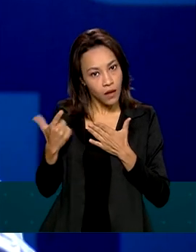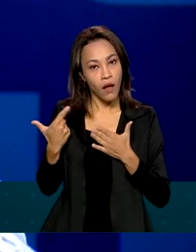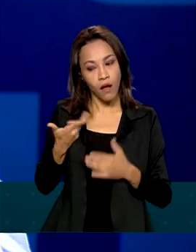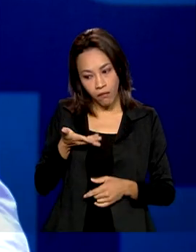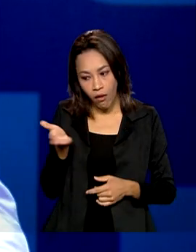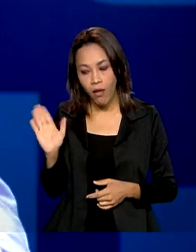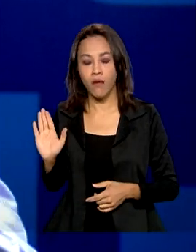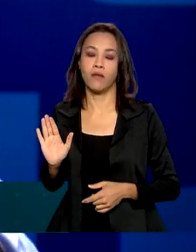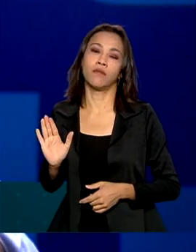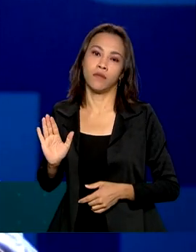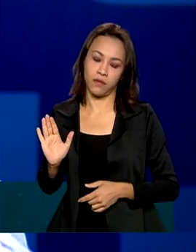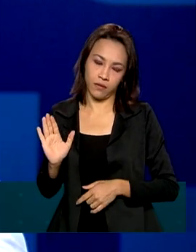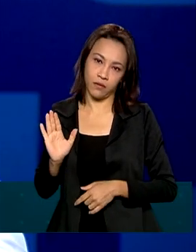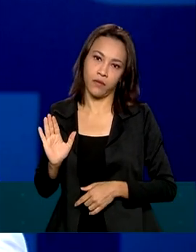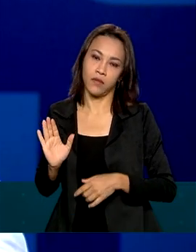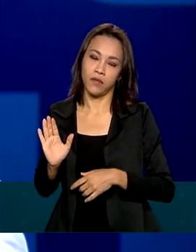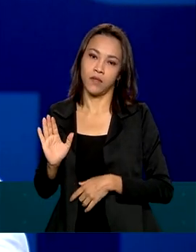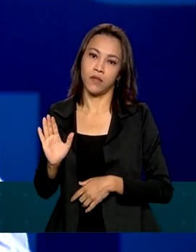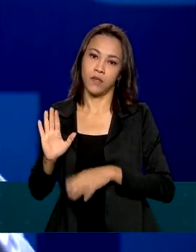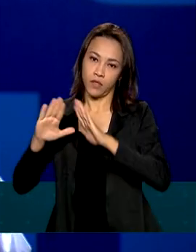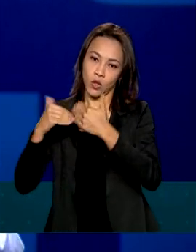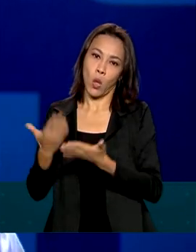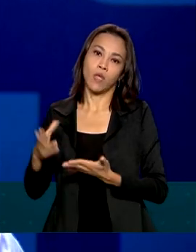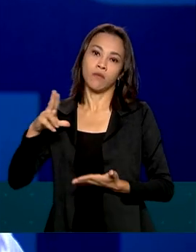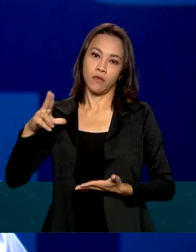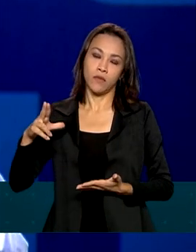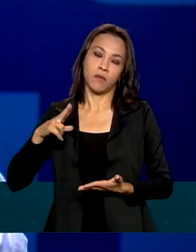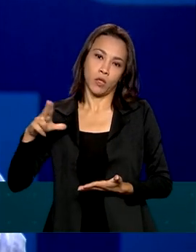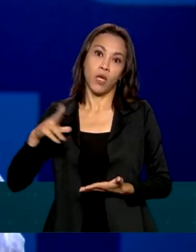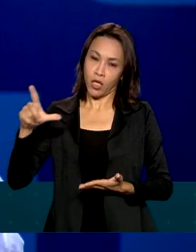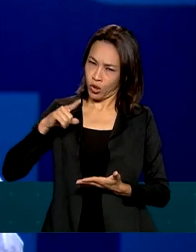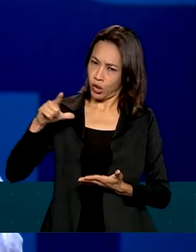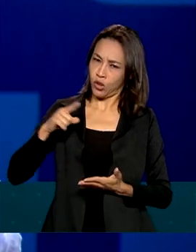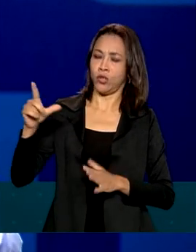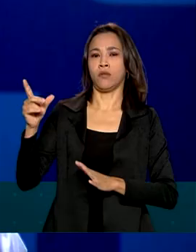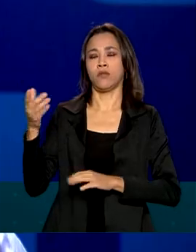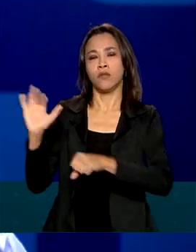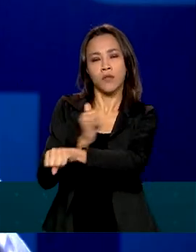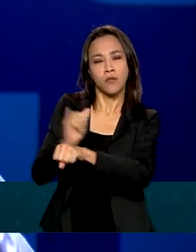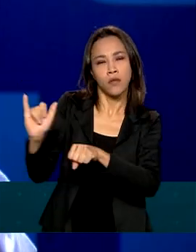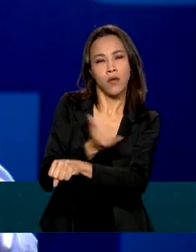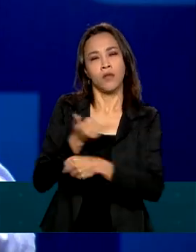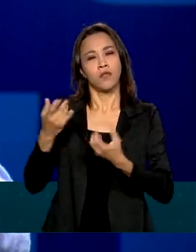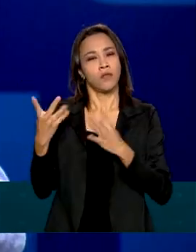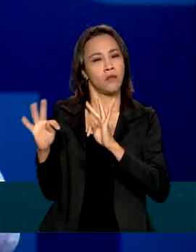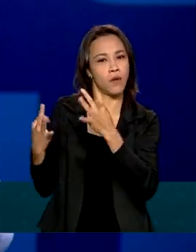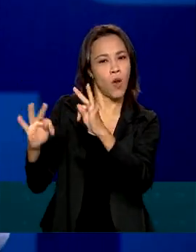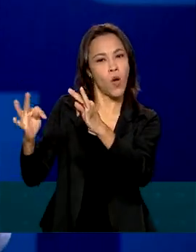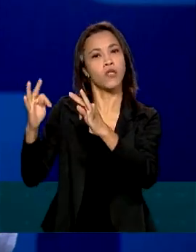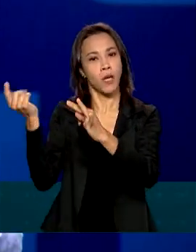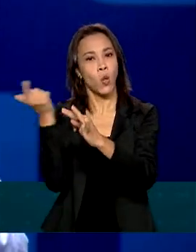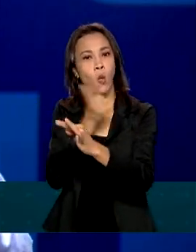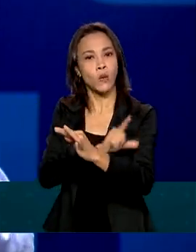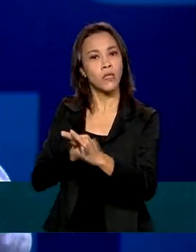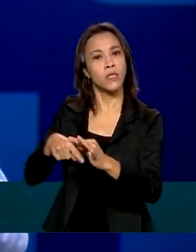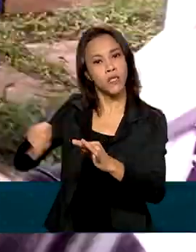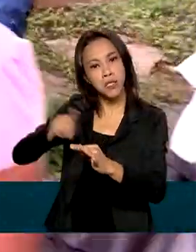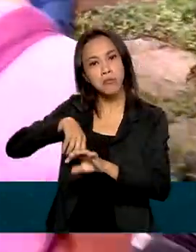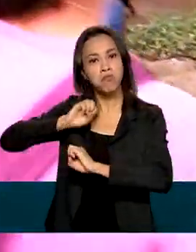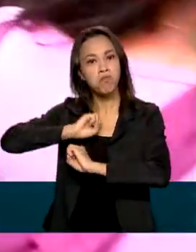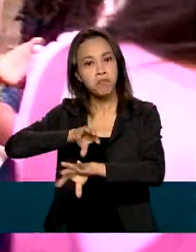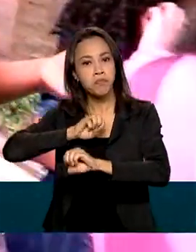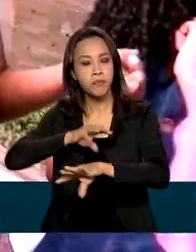os meios virtuais para poderem exercer e dar a sua aula online.